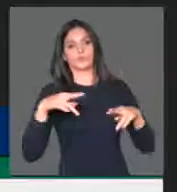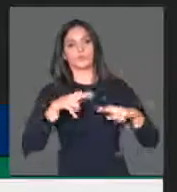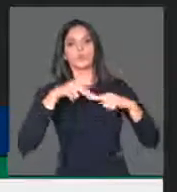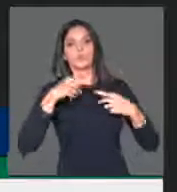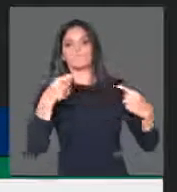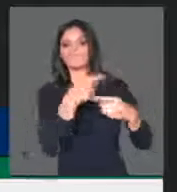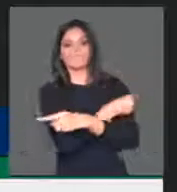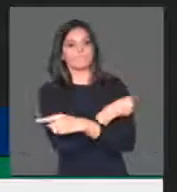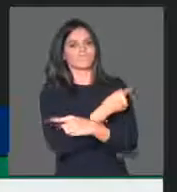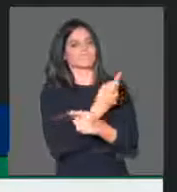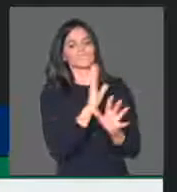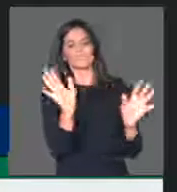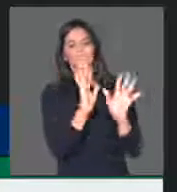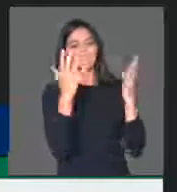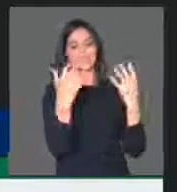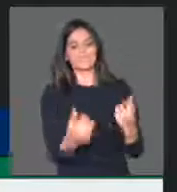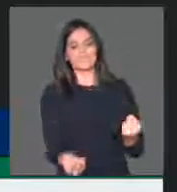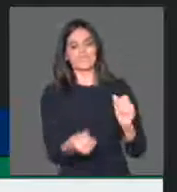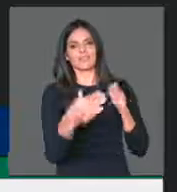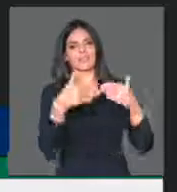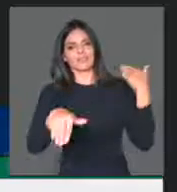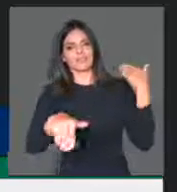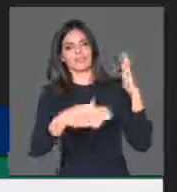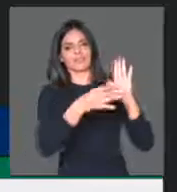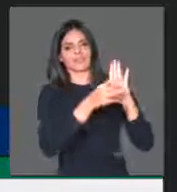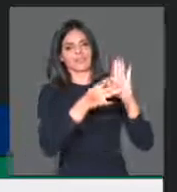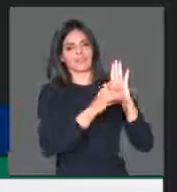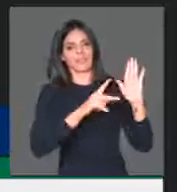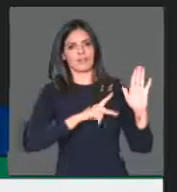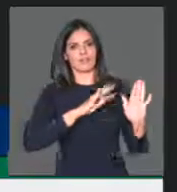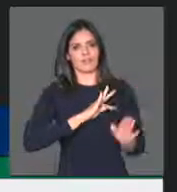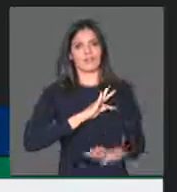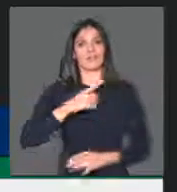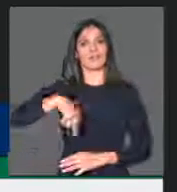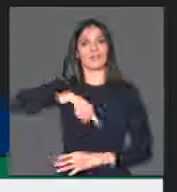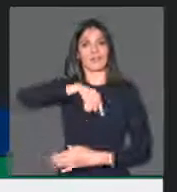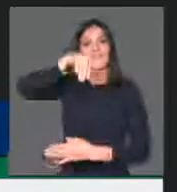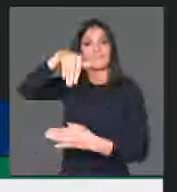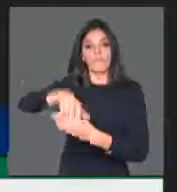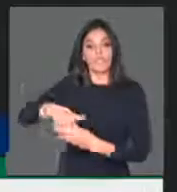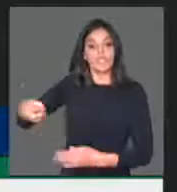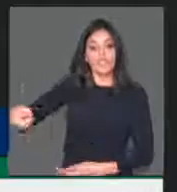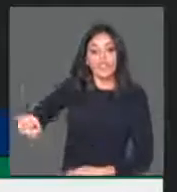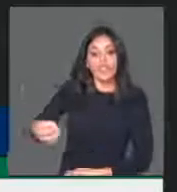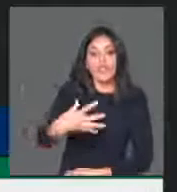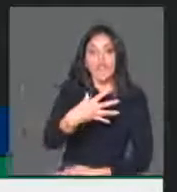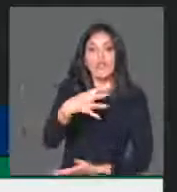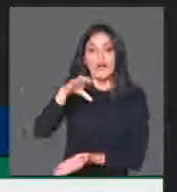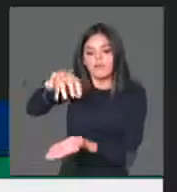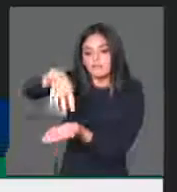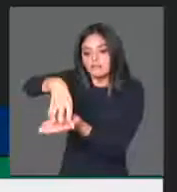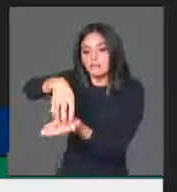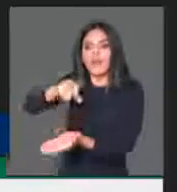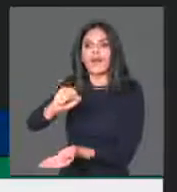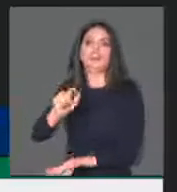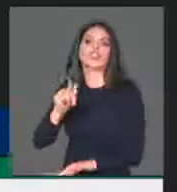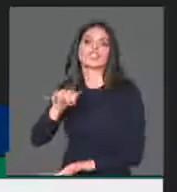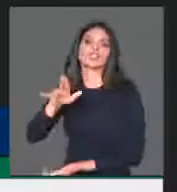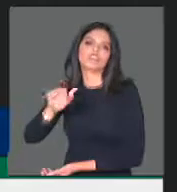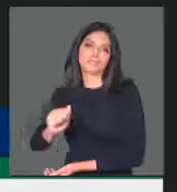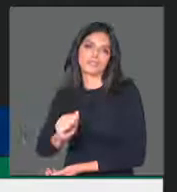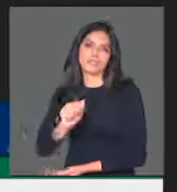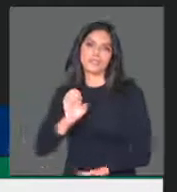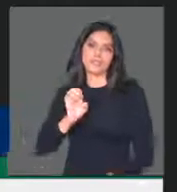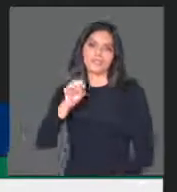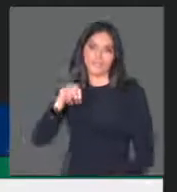e votamos favoráveis à nova Embratur para ter uma agência nova, moderna, que possa dar